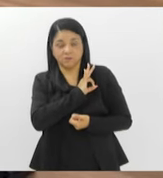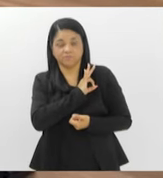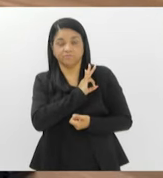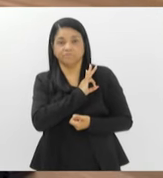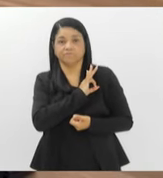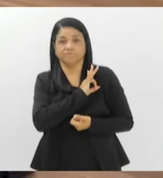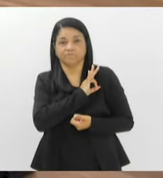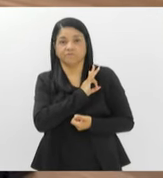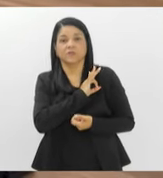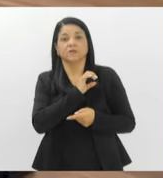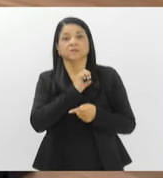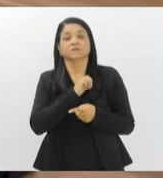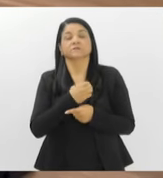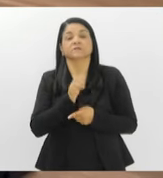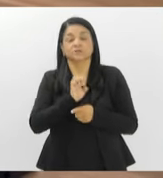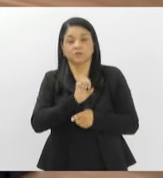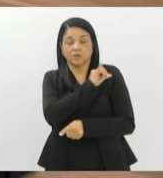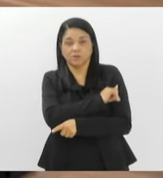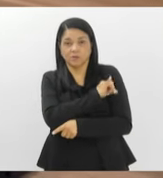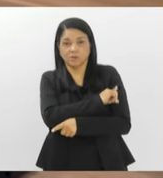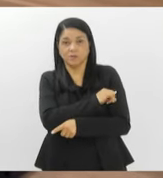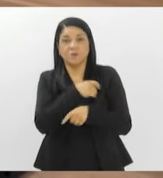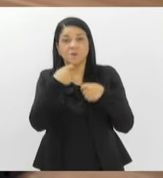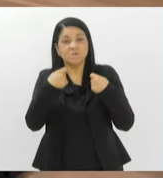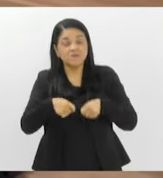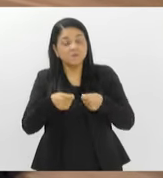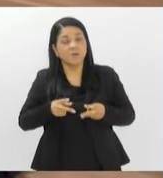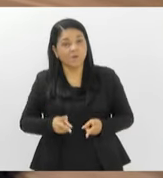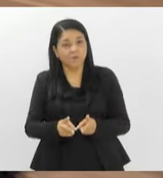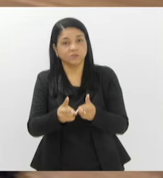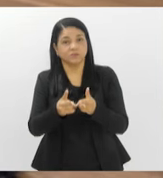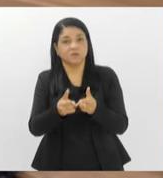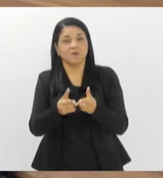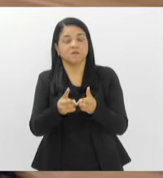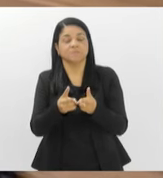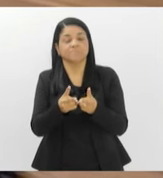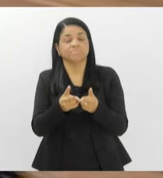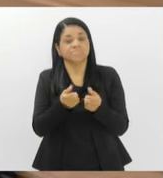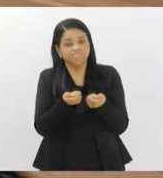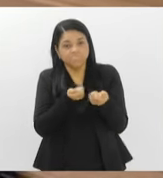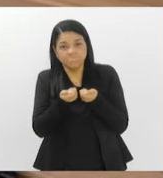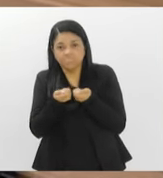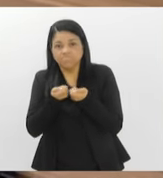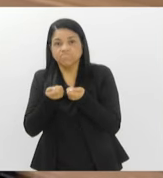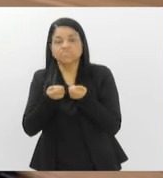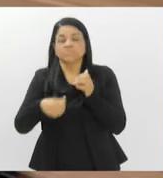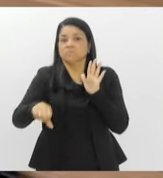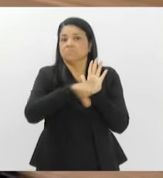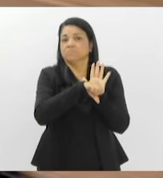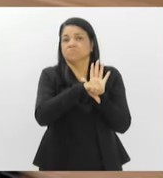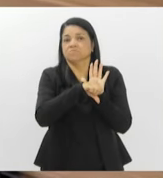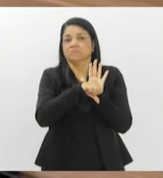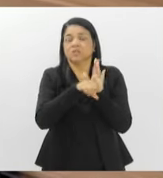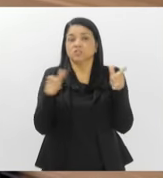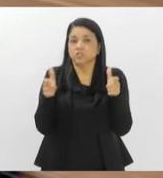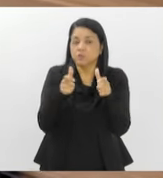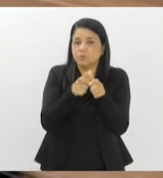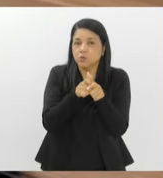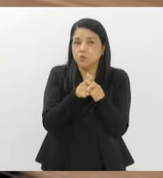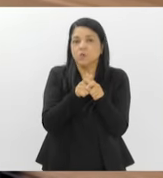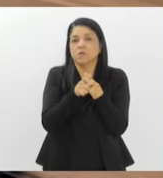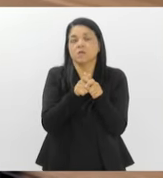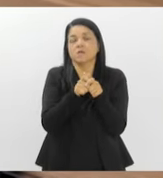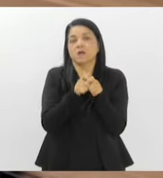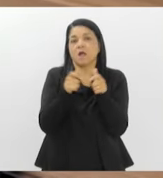armadas do Estado do Rio de Janeiro. A gente precisa continuar apertando o cerco aos marginais, diminuir cada vez mais a